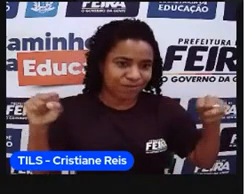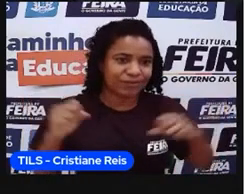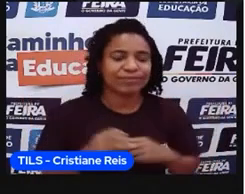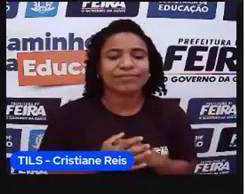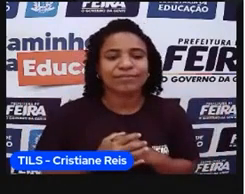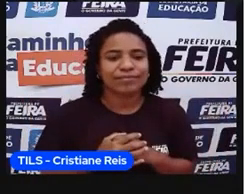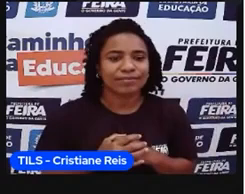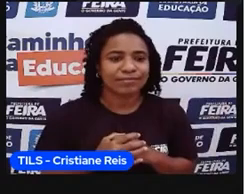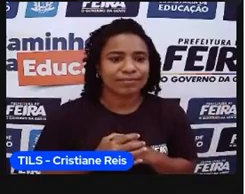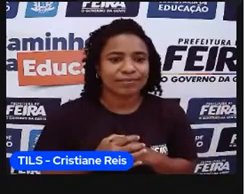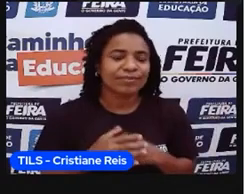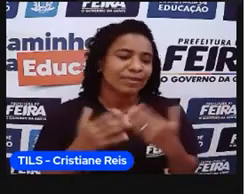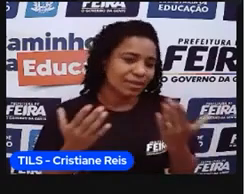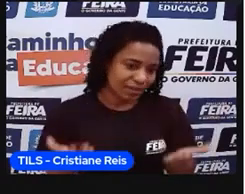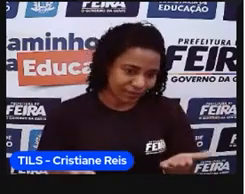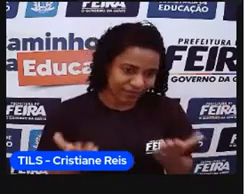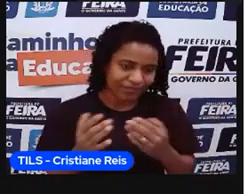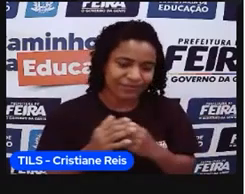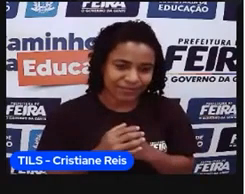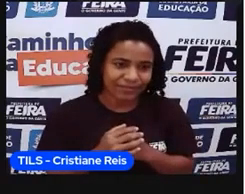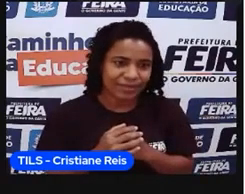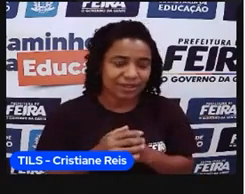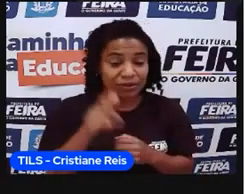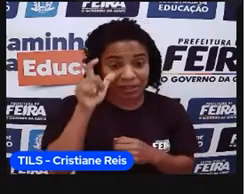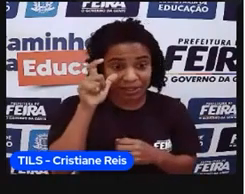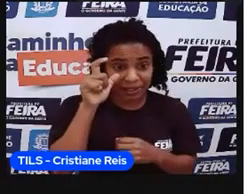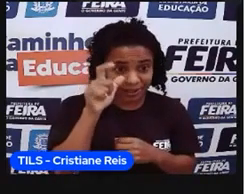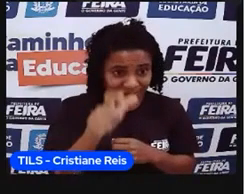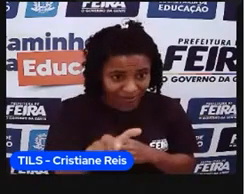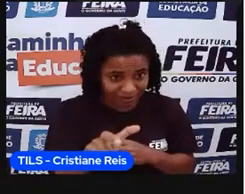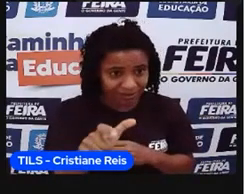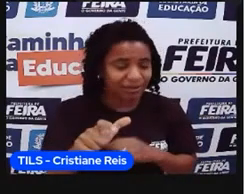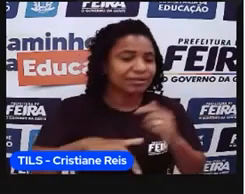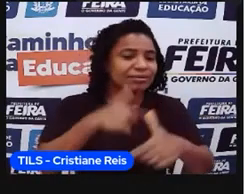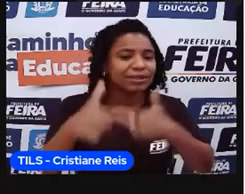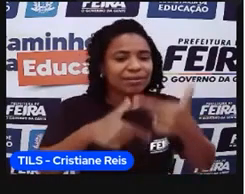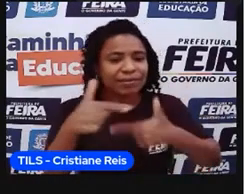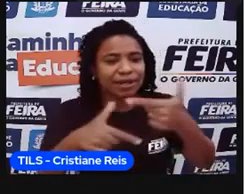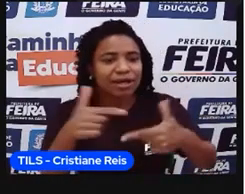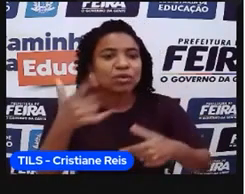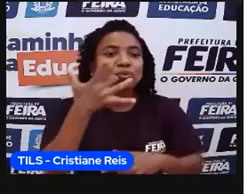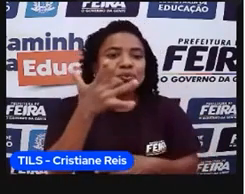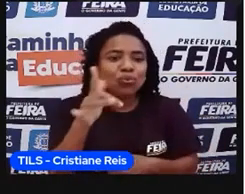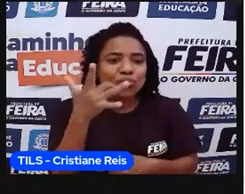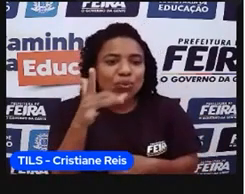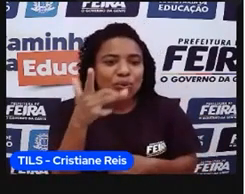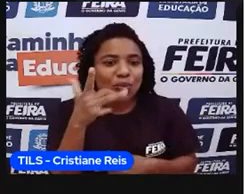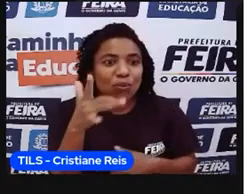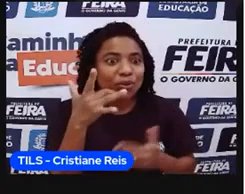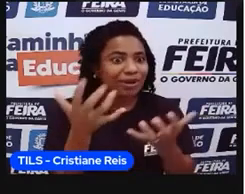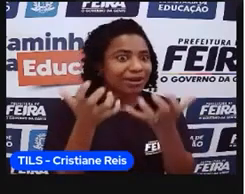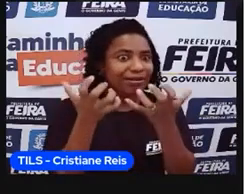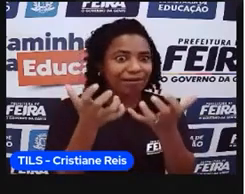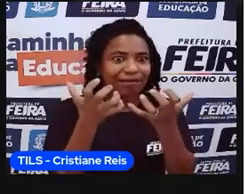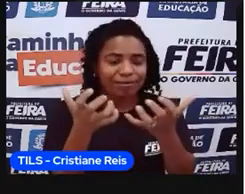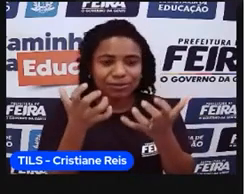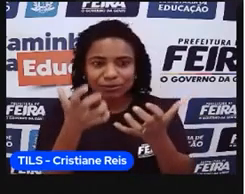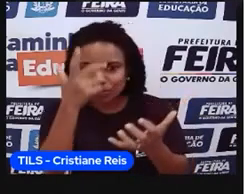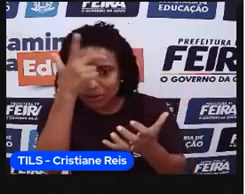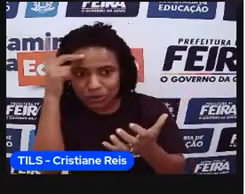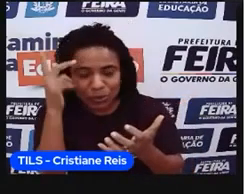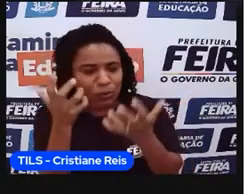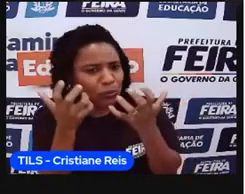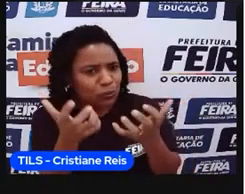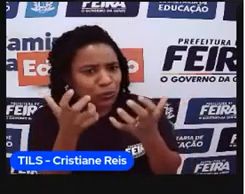consequentemente, se teve esse interesse, né, nessa atividade aí do ouro, chamou a atenção de muitas pessoas que estavam,